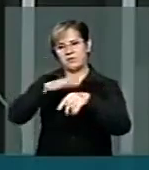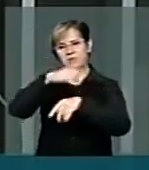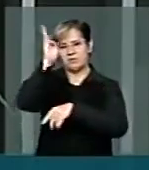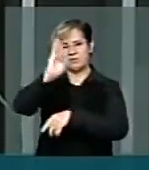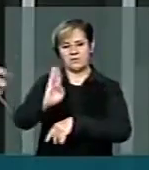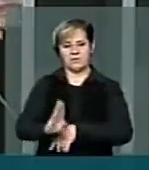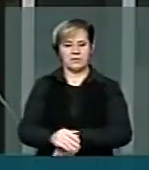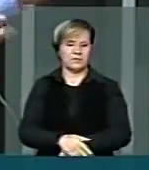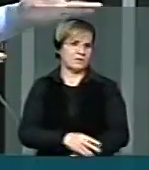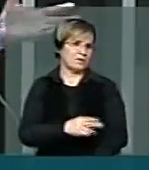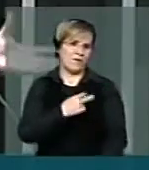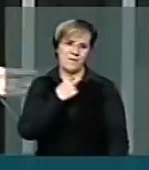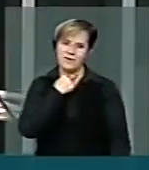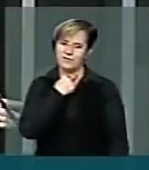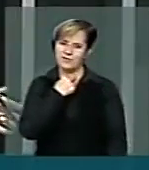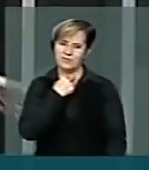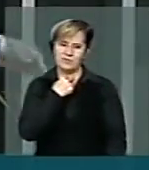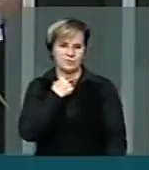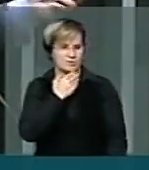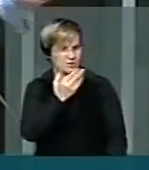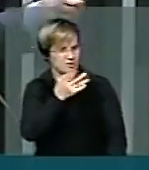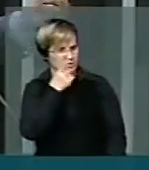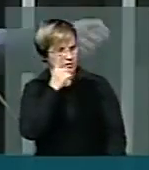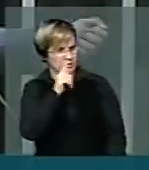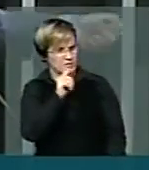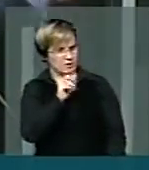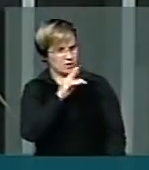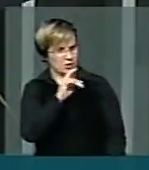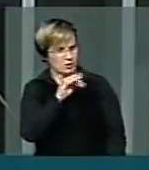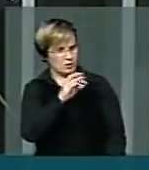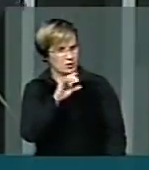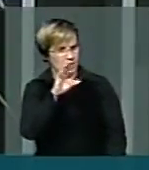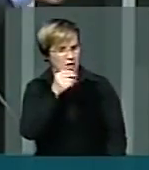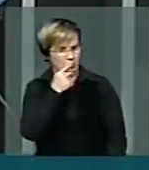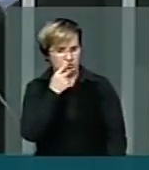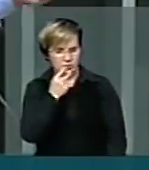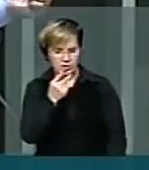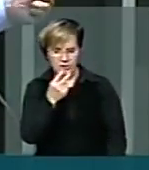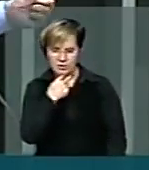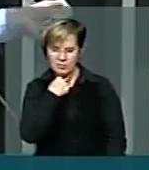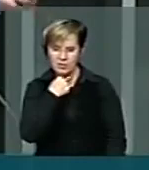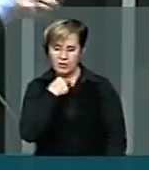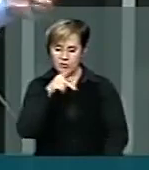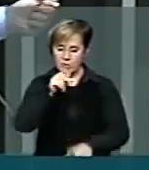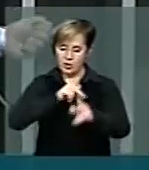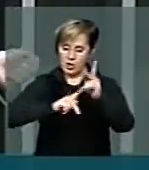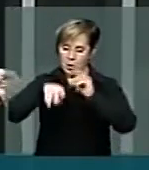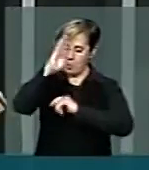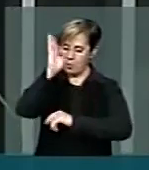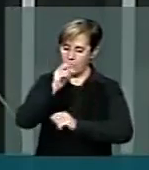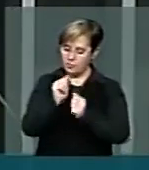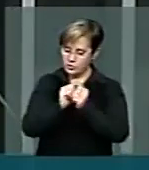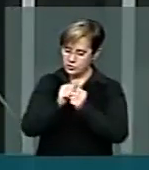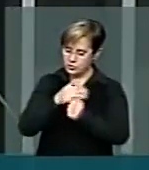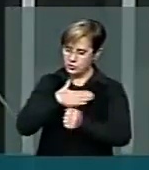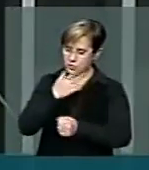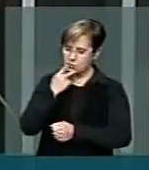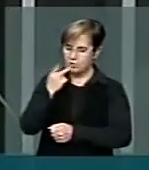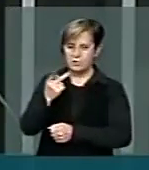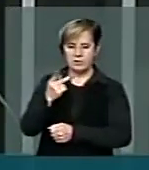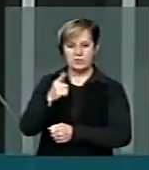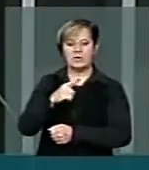garotinho, que você faça isso. É o povo brasileiro que está ao meu lado, dizendo que